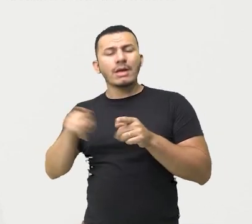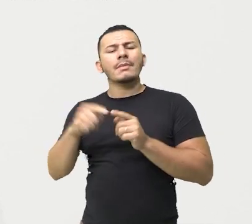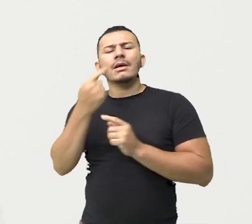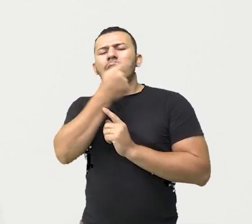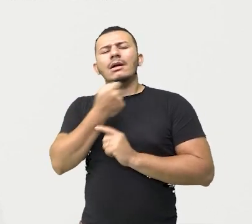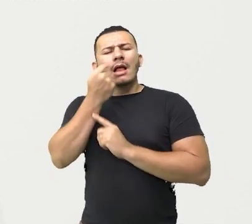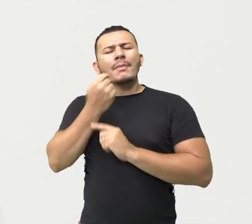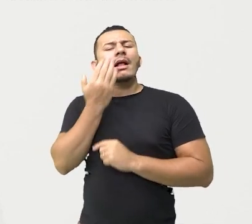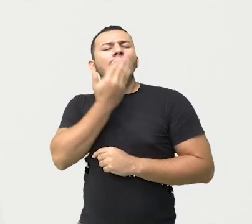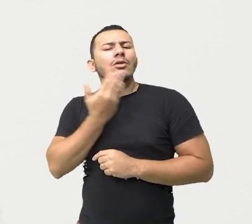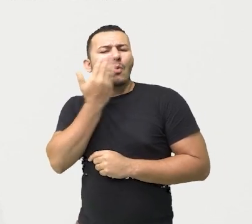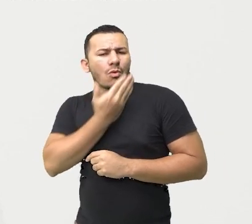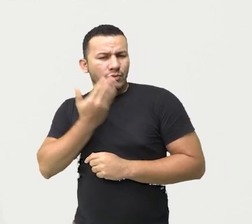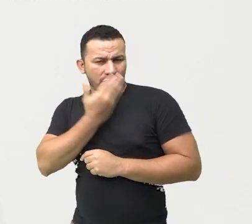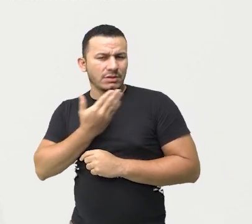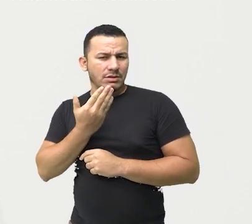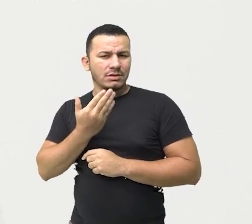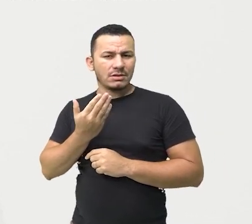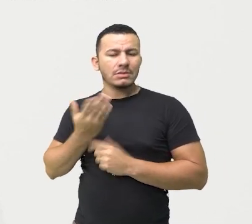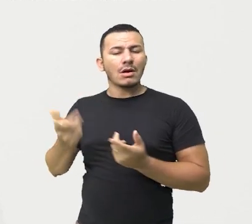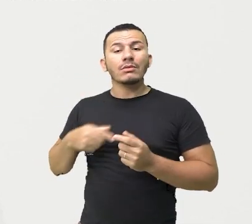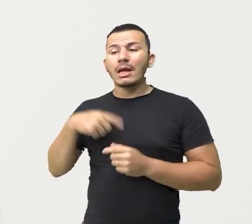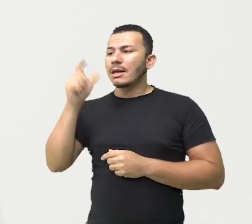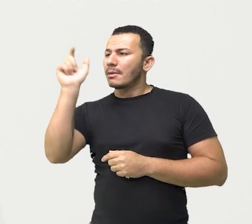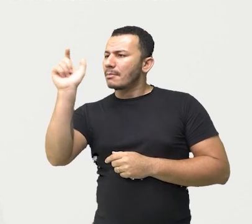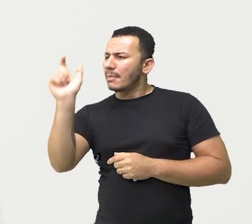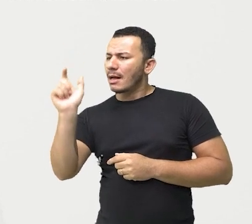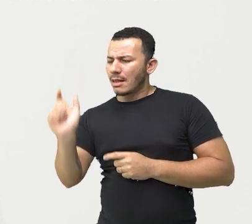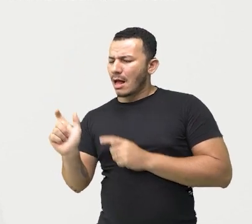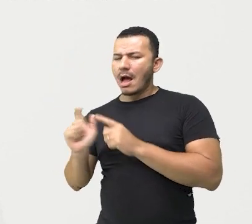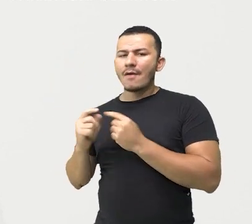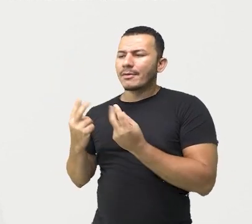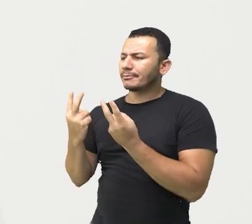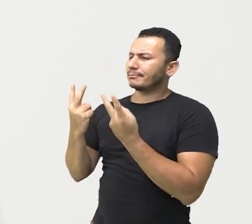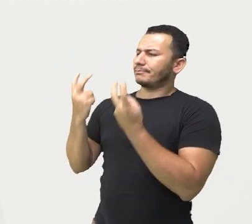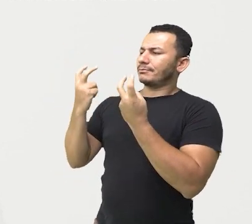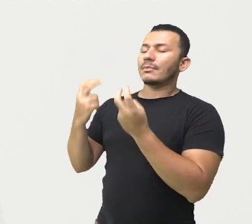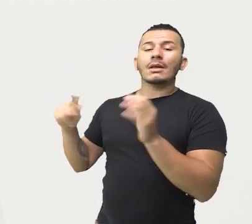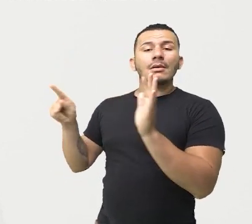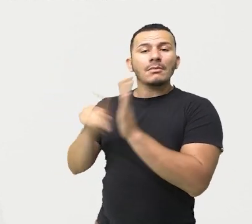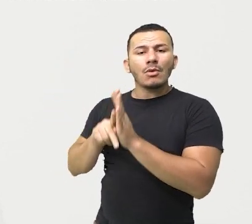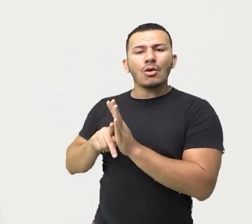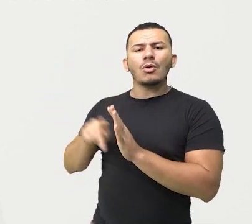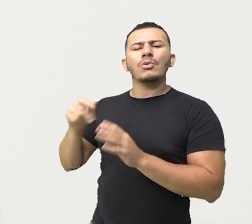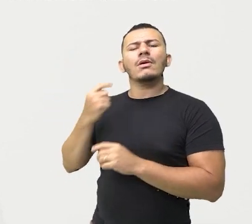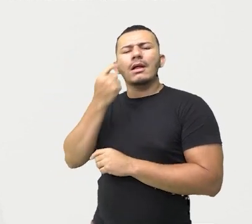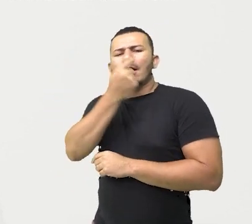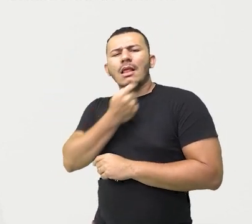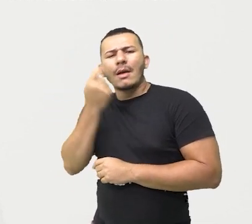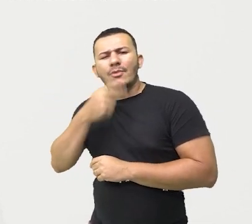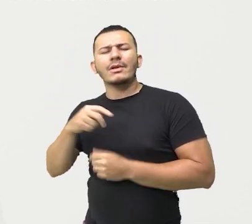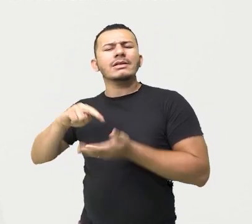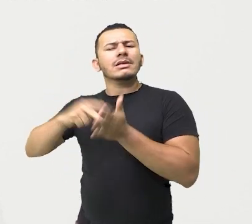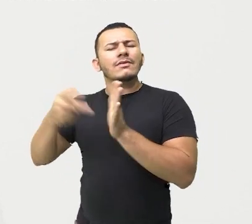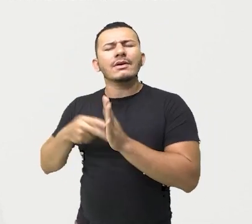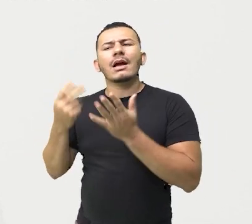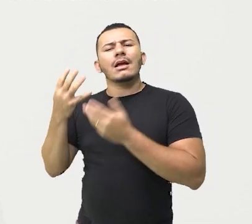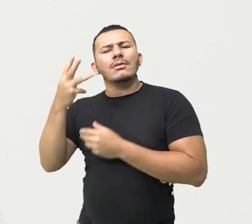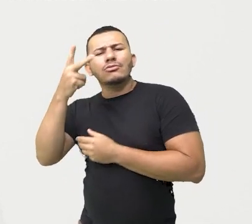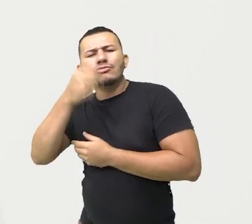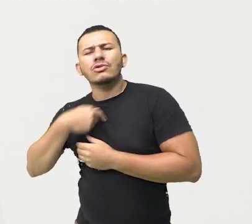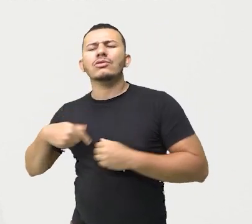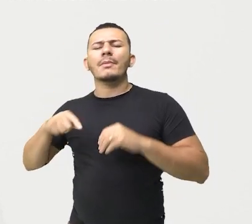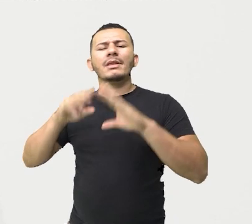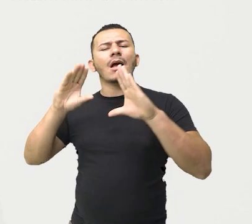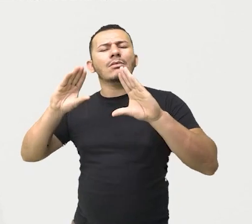tem aqui exatamente palavras que trazem para a gente a ideia de que os seus lábios eram macios, que